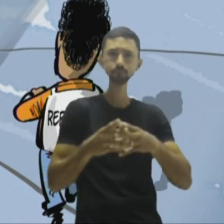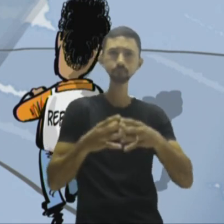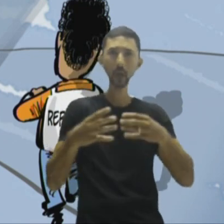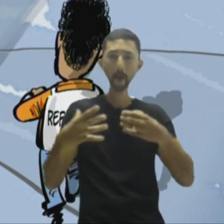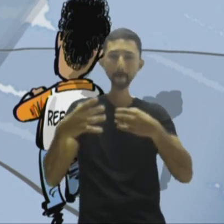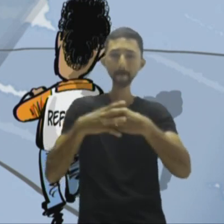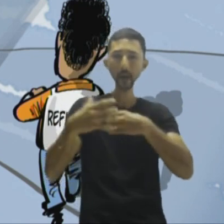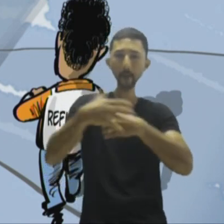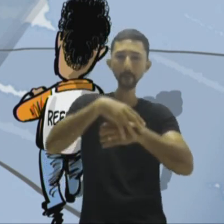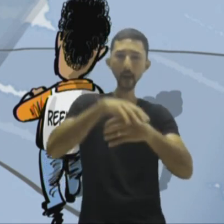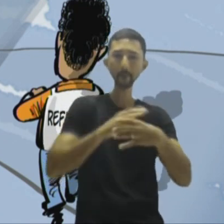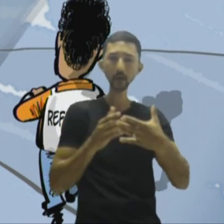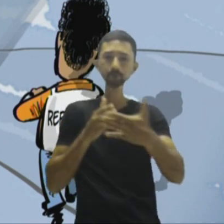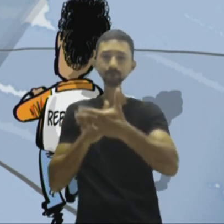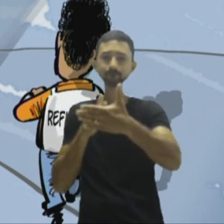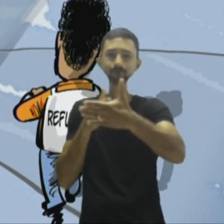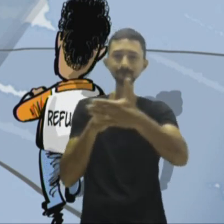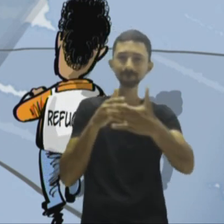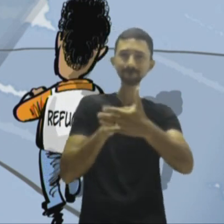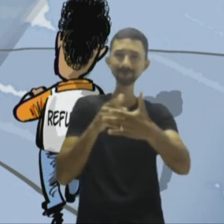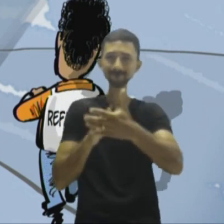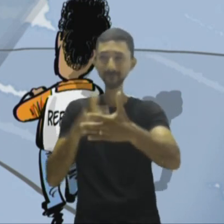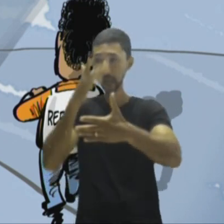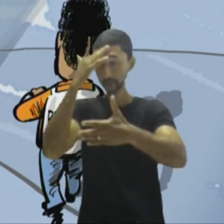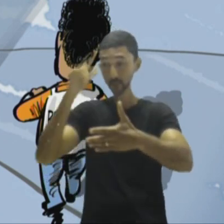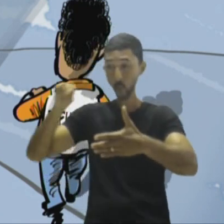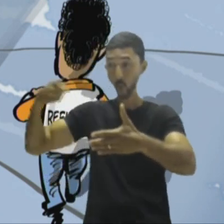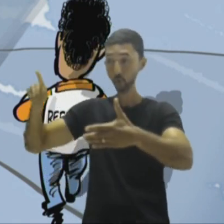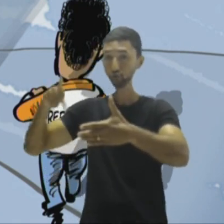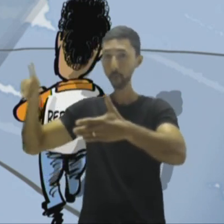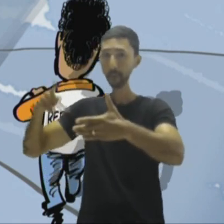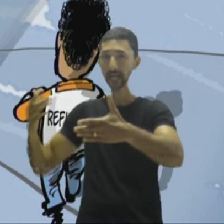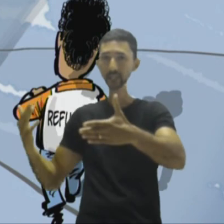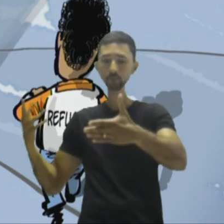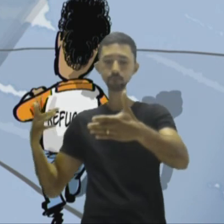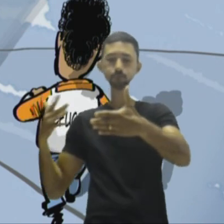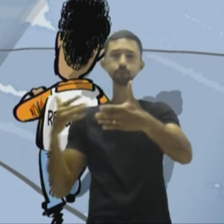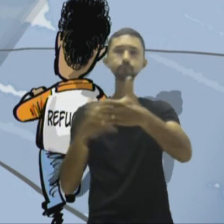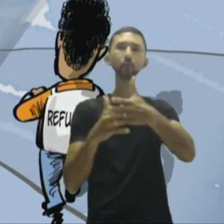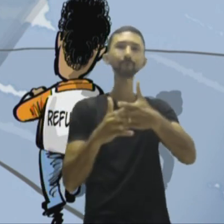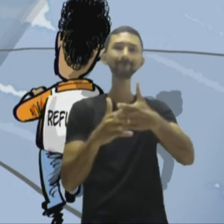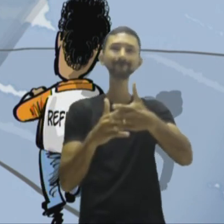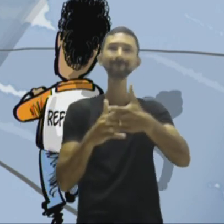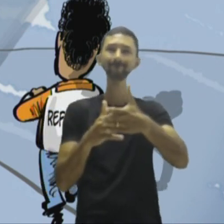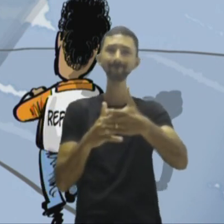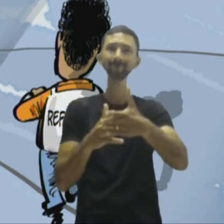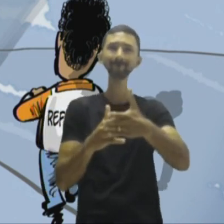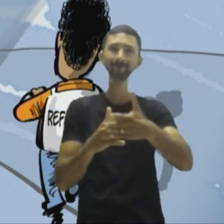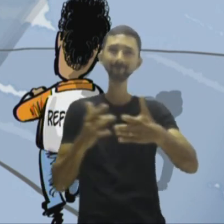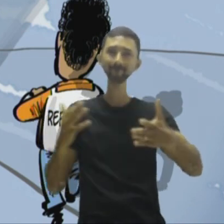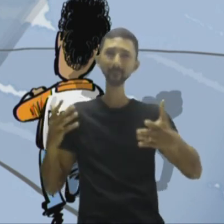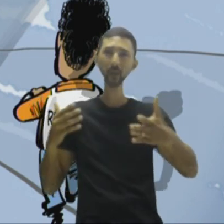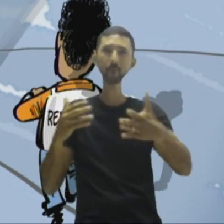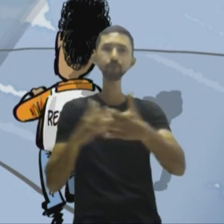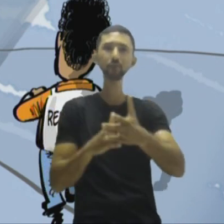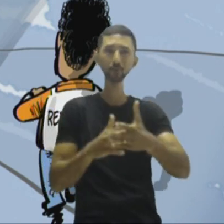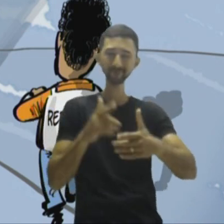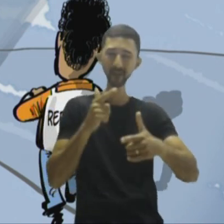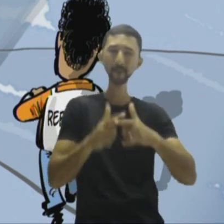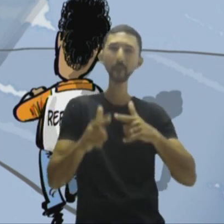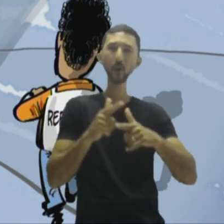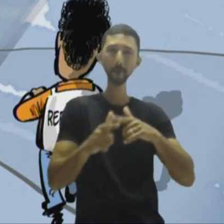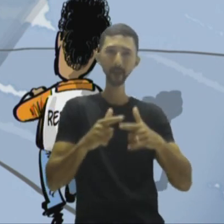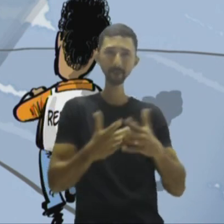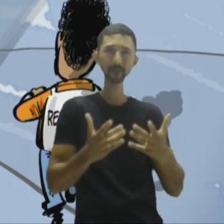conter os refugiados que tentam entrar de toda forma na União Europeia. É uma das problemáticas